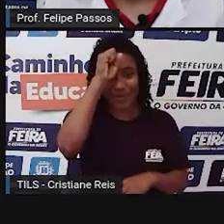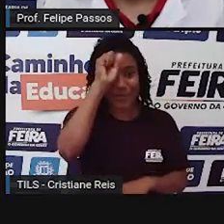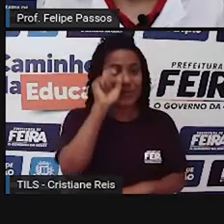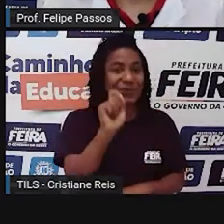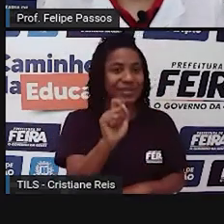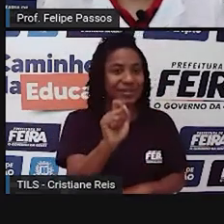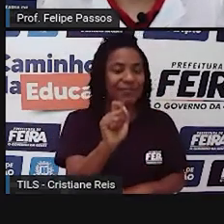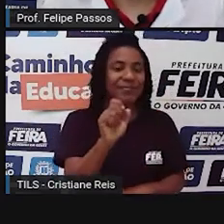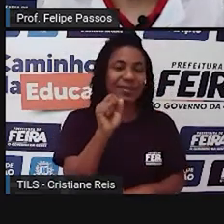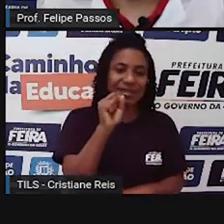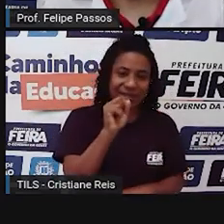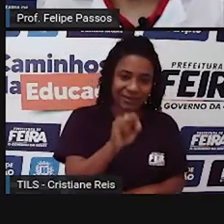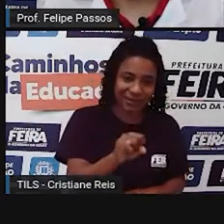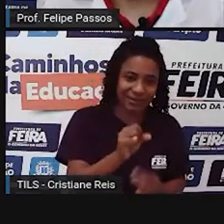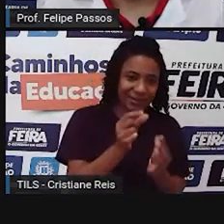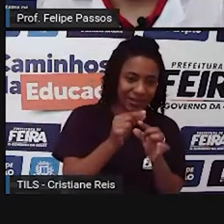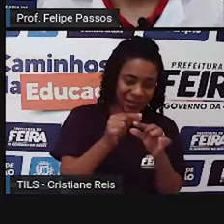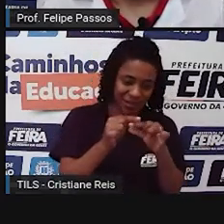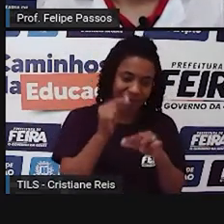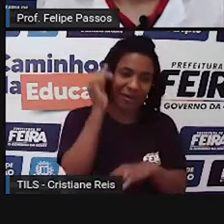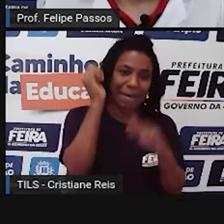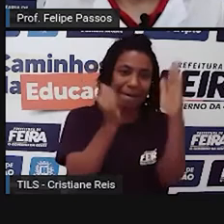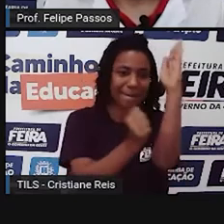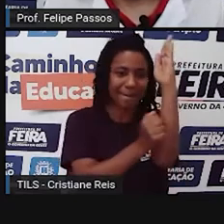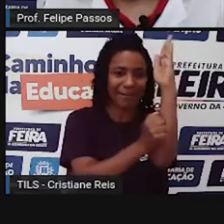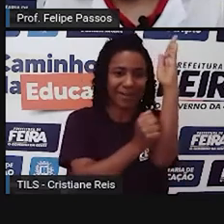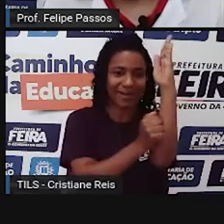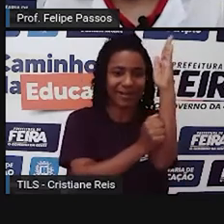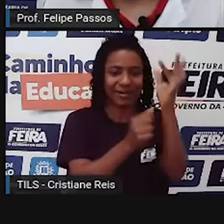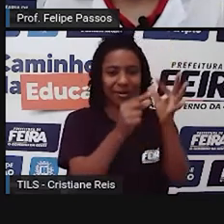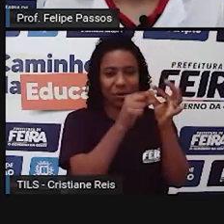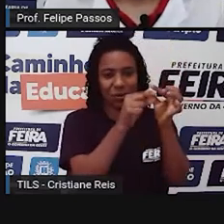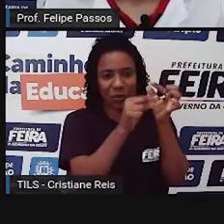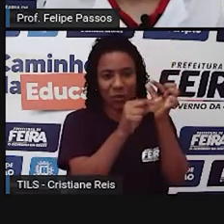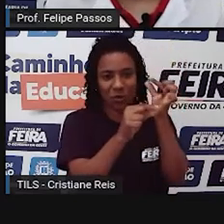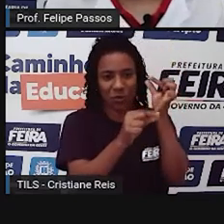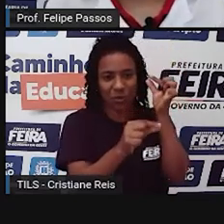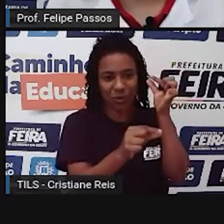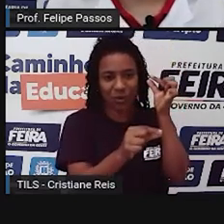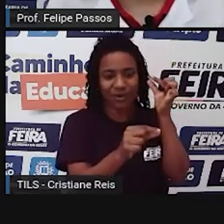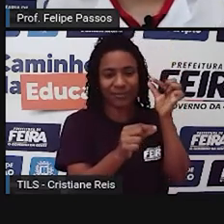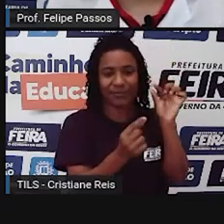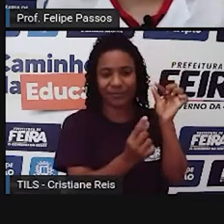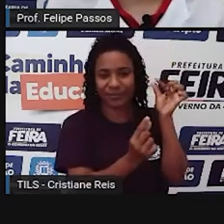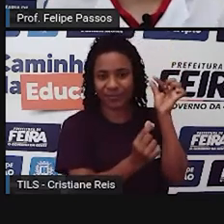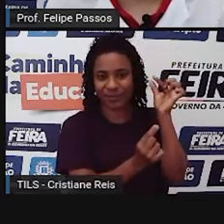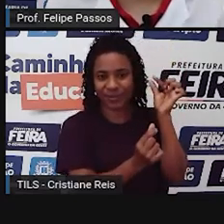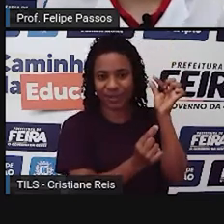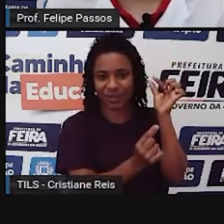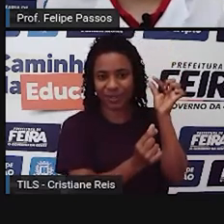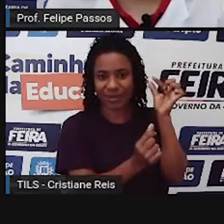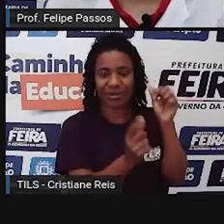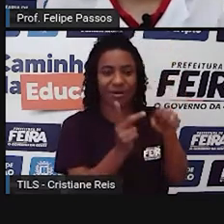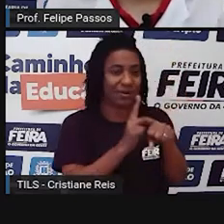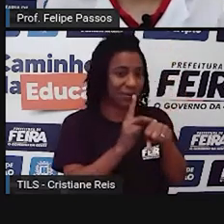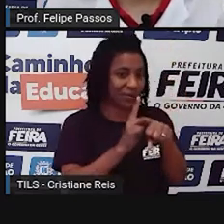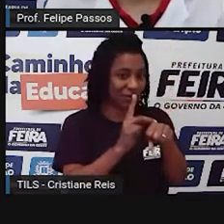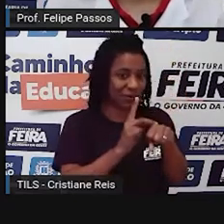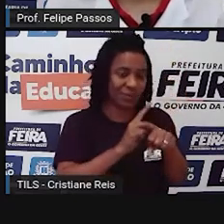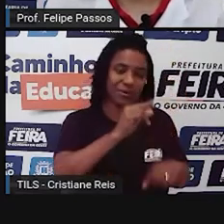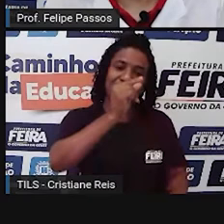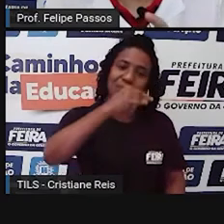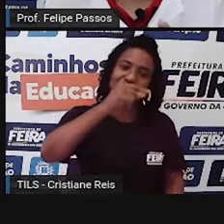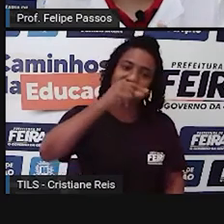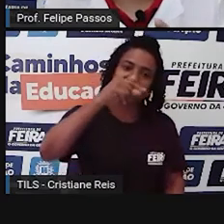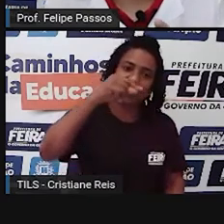um carvão dentro de um tubinho de madeira, que é um lápis, a gente escreve muito melhor do que uma pedra na parede, né?